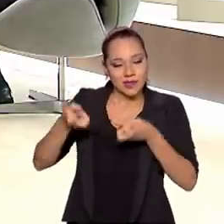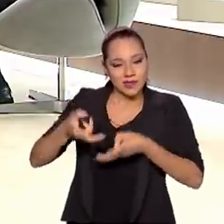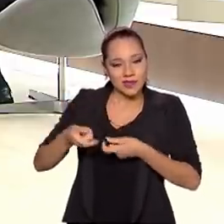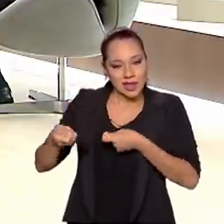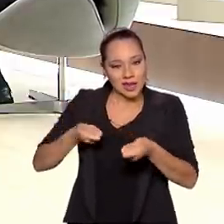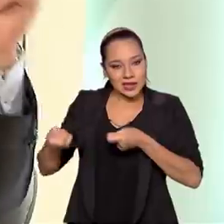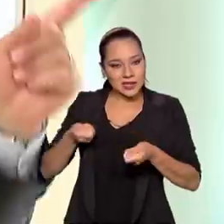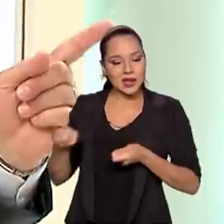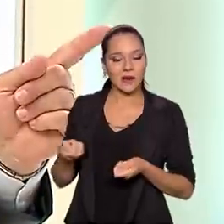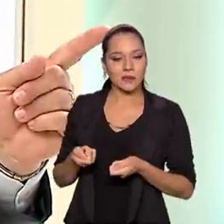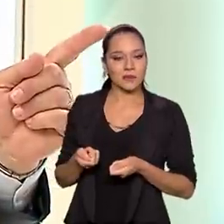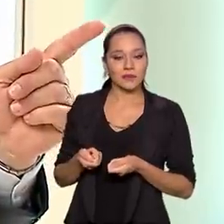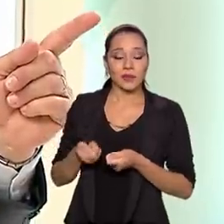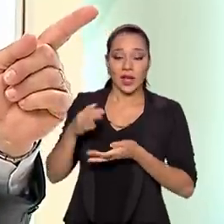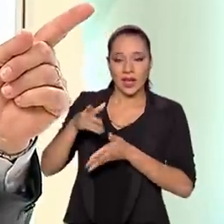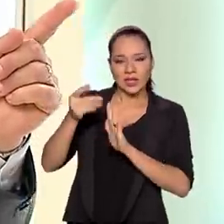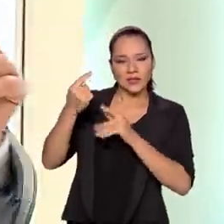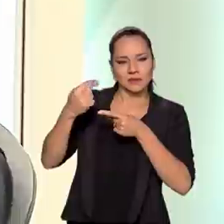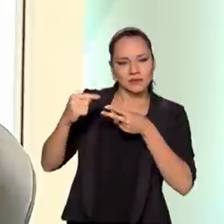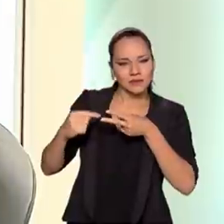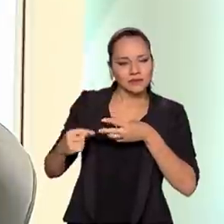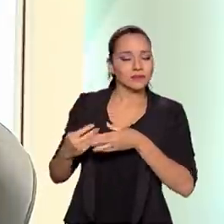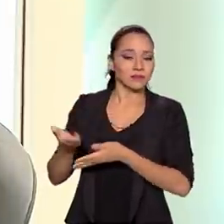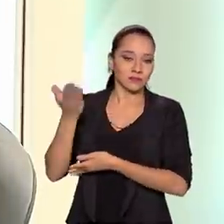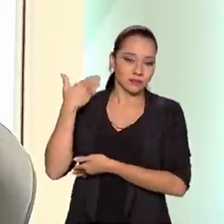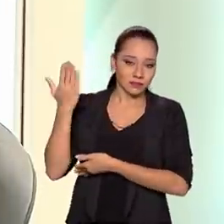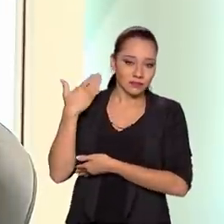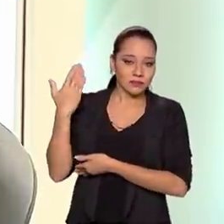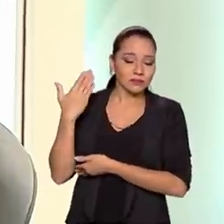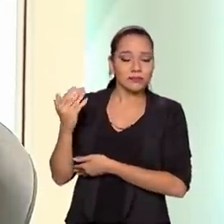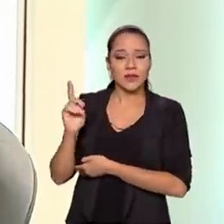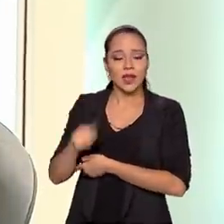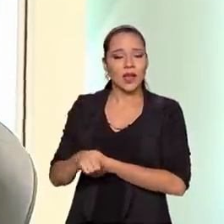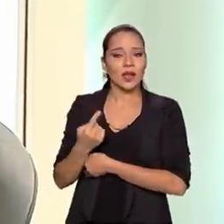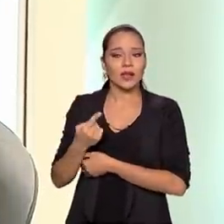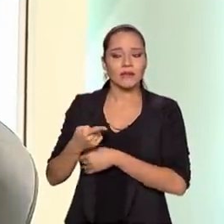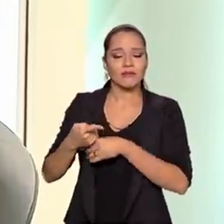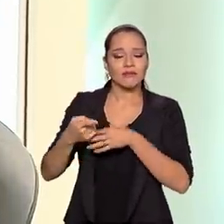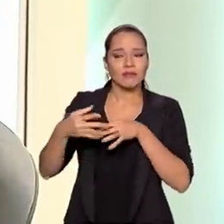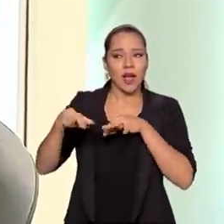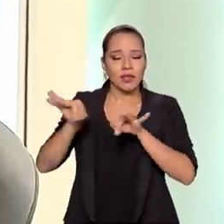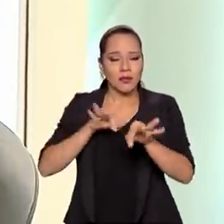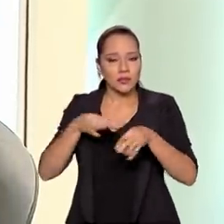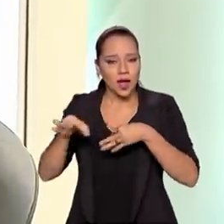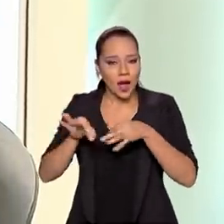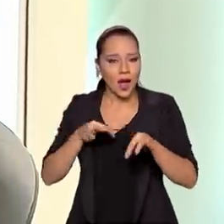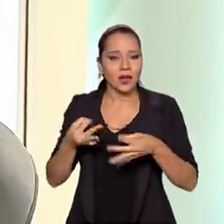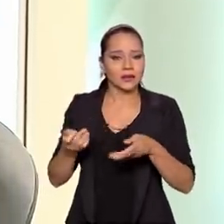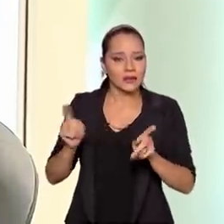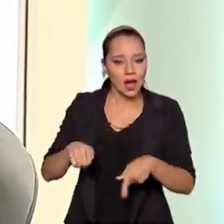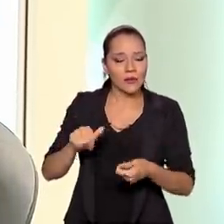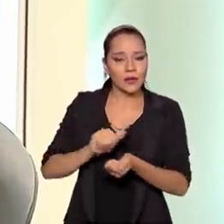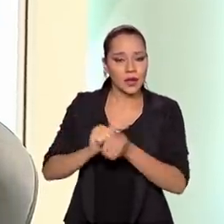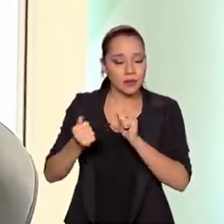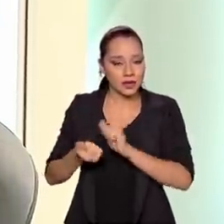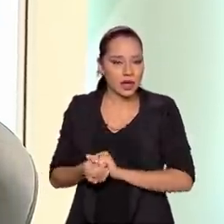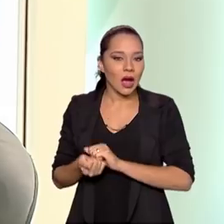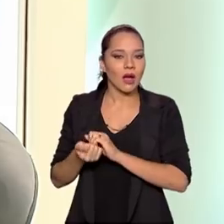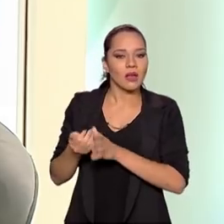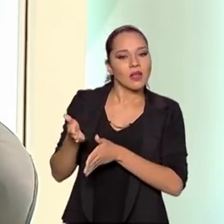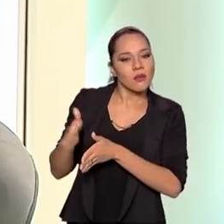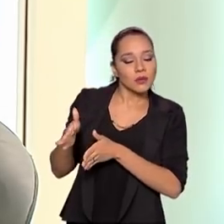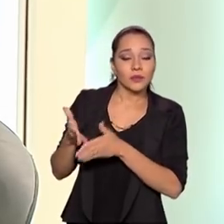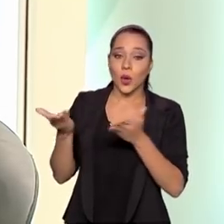mineração, aqueles critérios que no passado eles eram, digamos assim, flexibilizados, né, deixados à